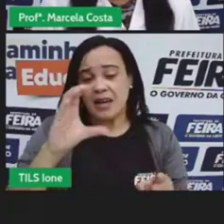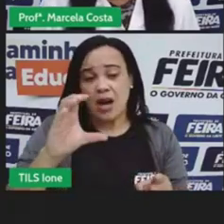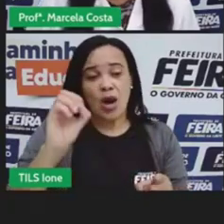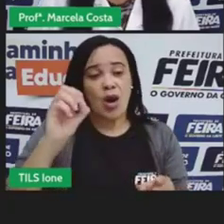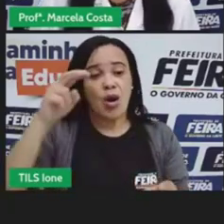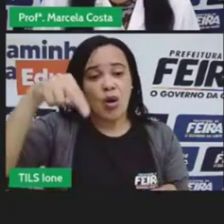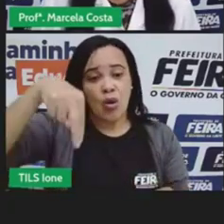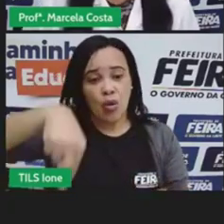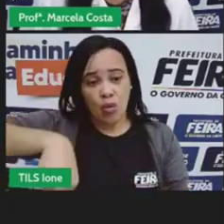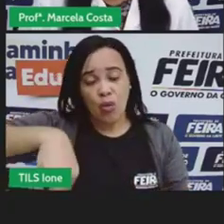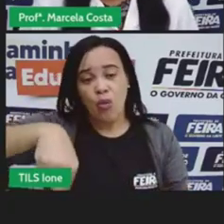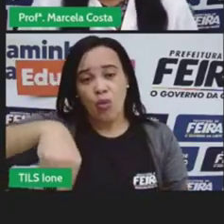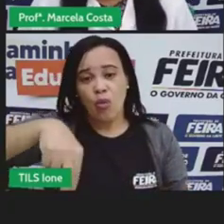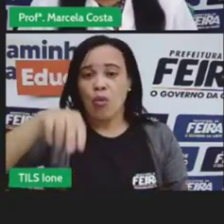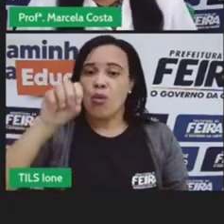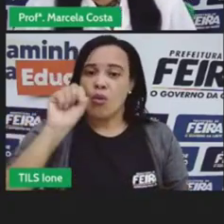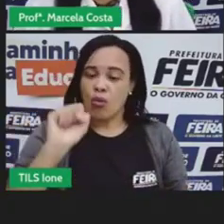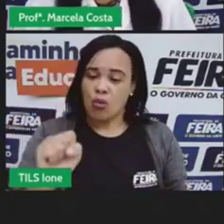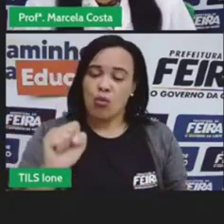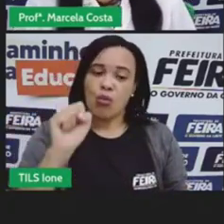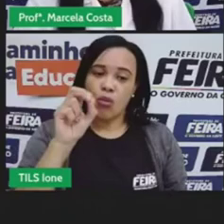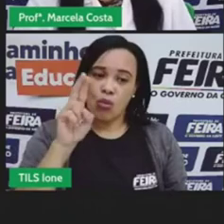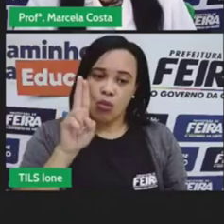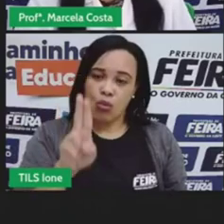Consumismo é diferente